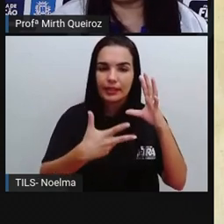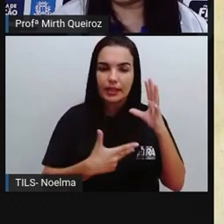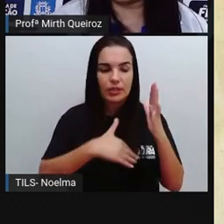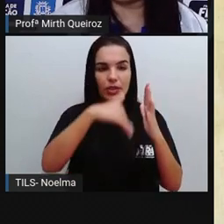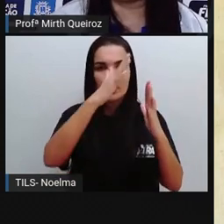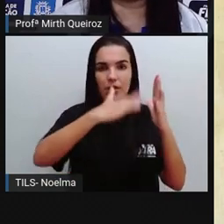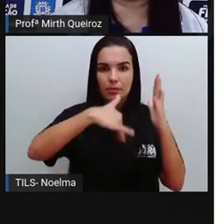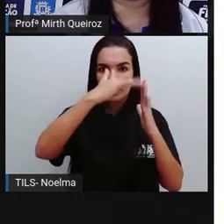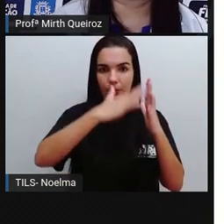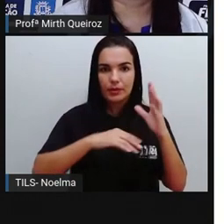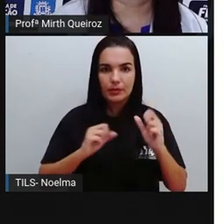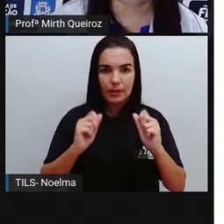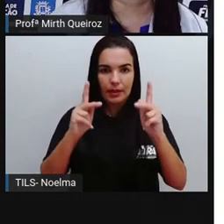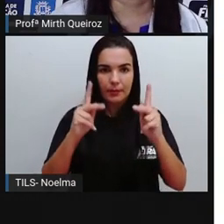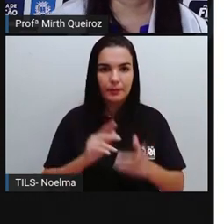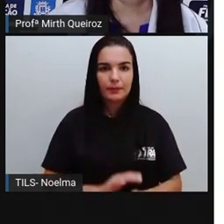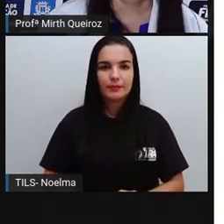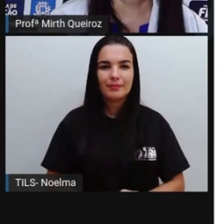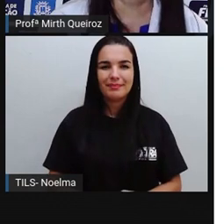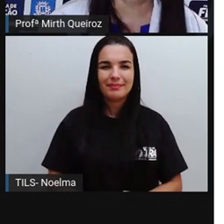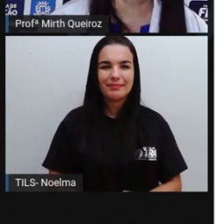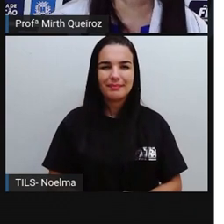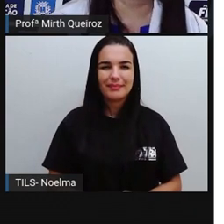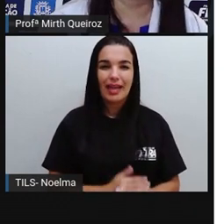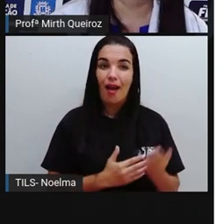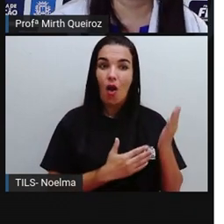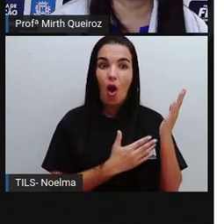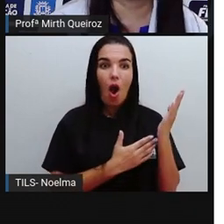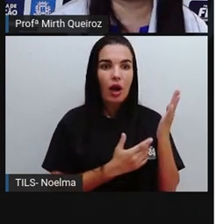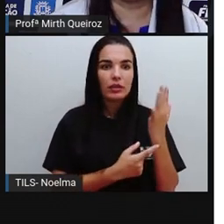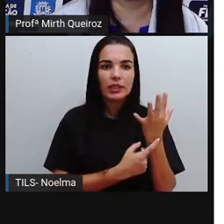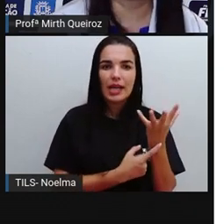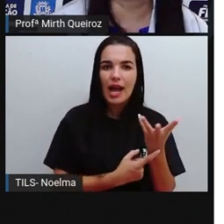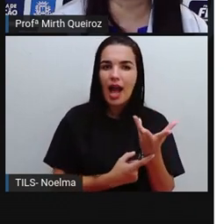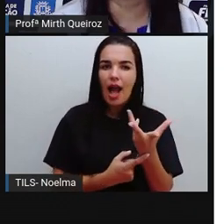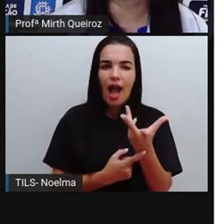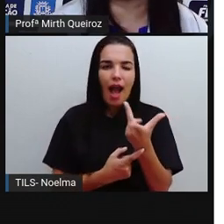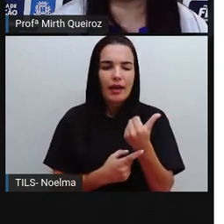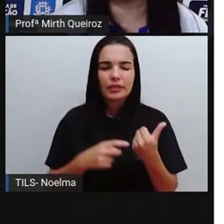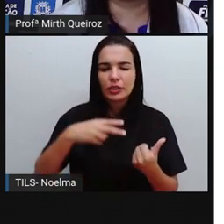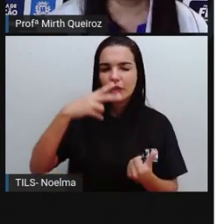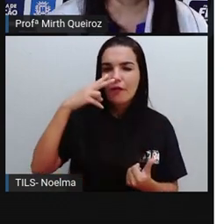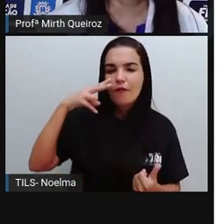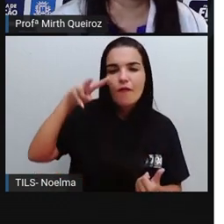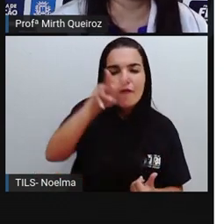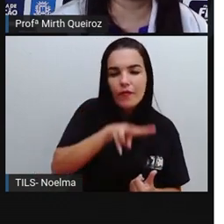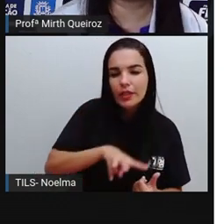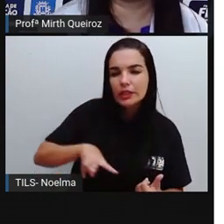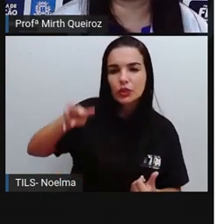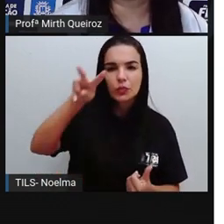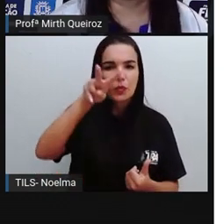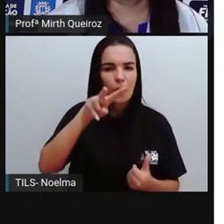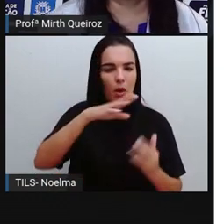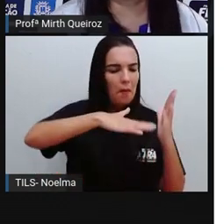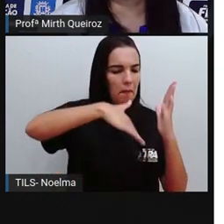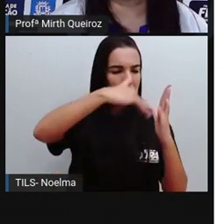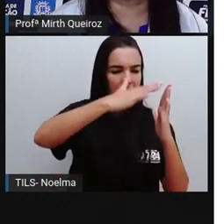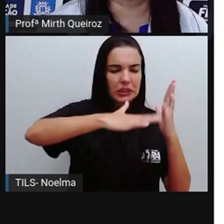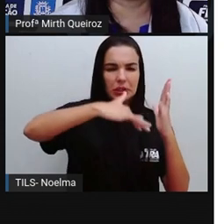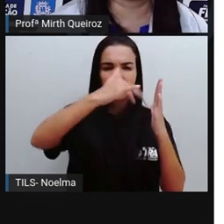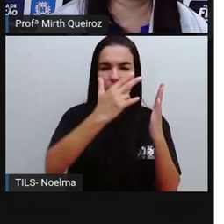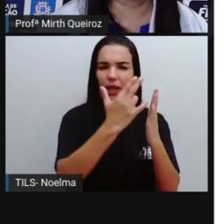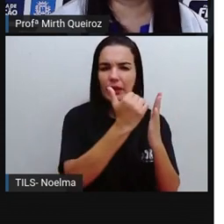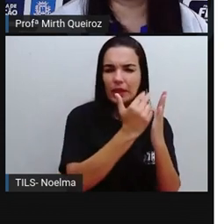pinturas. Uma obra de arte visual, uma pintura, um desenho, uma